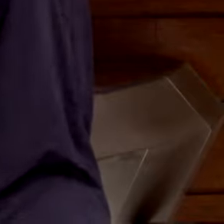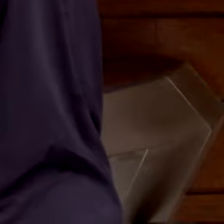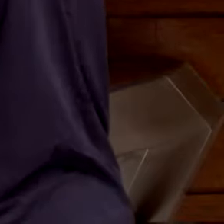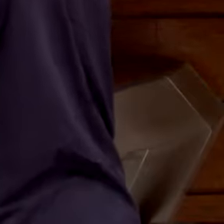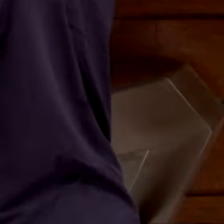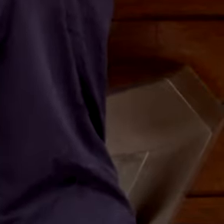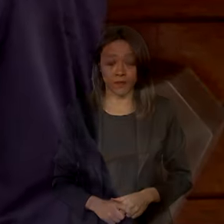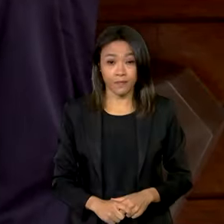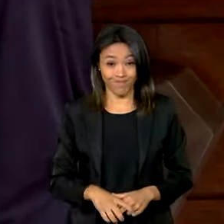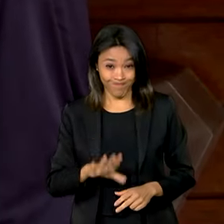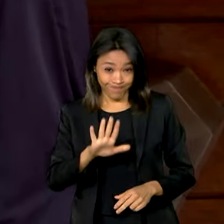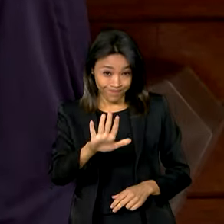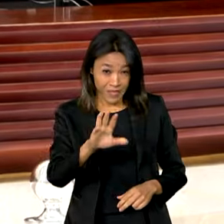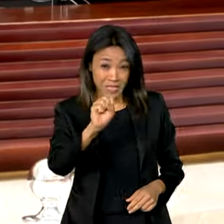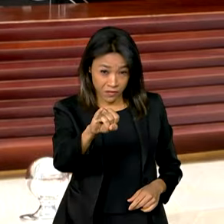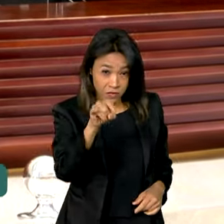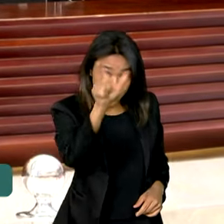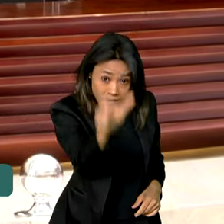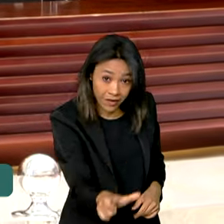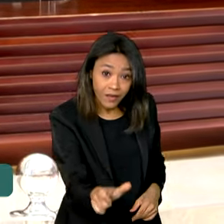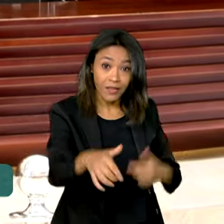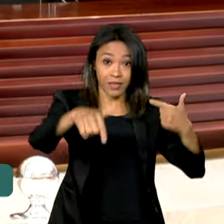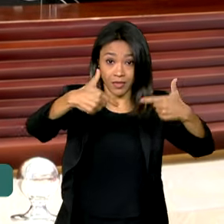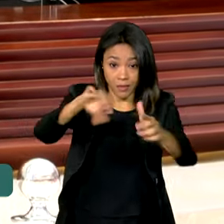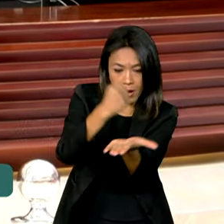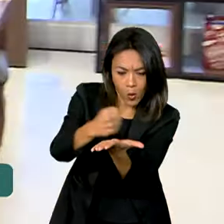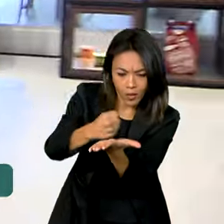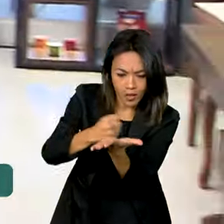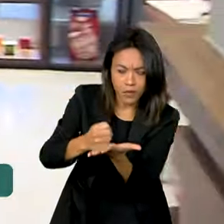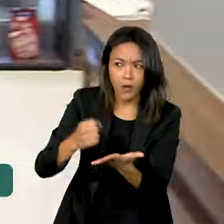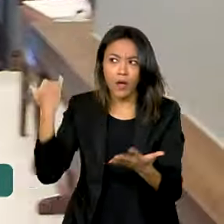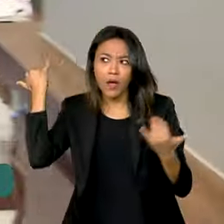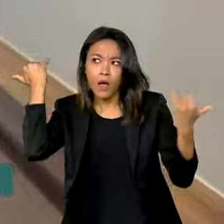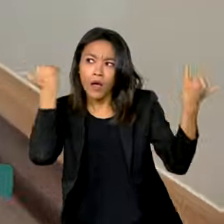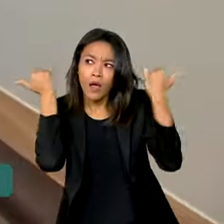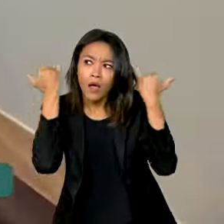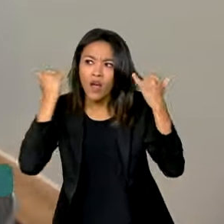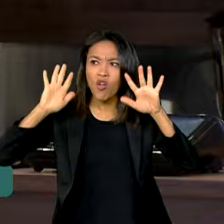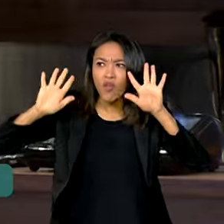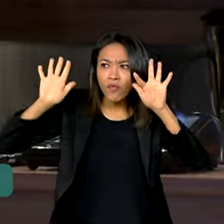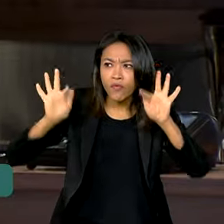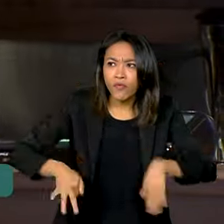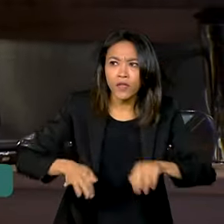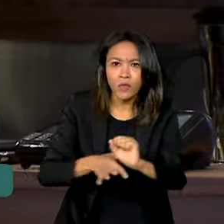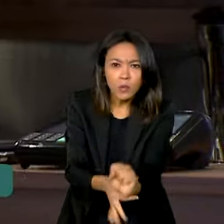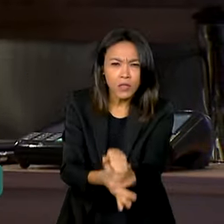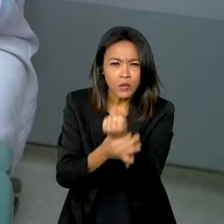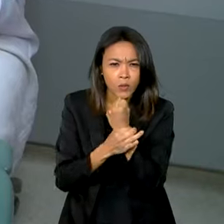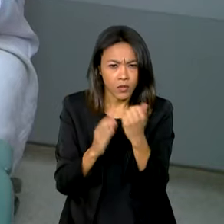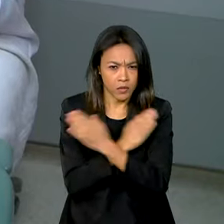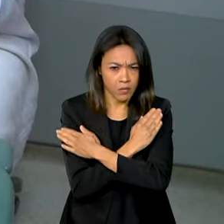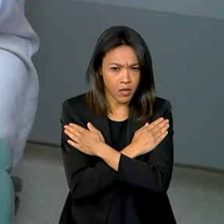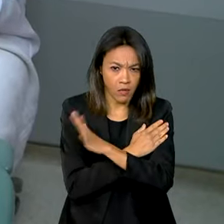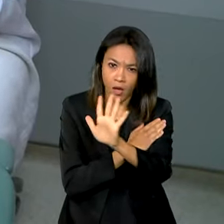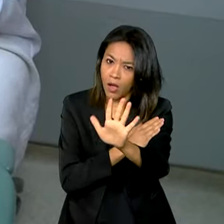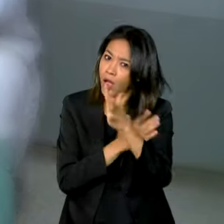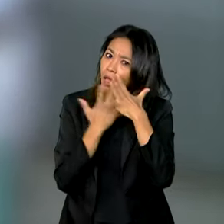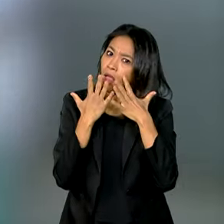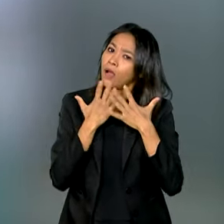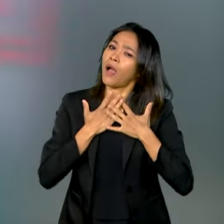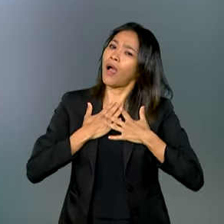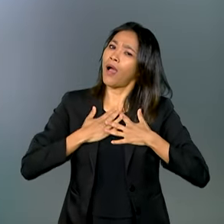Se você é trabalhador formal e ouviu falar sobre o fim do seguro desemprego, fique